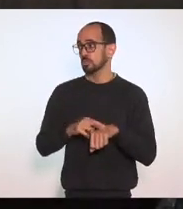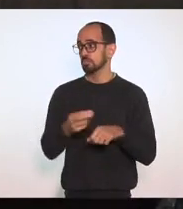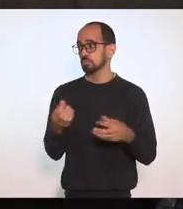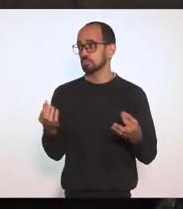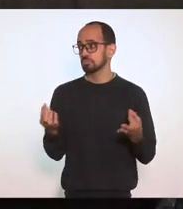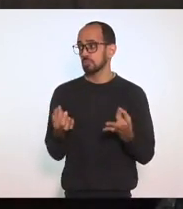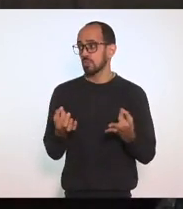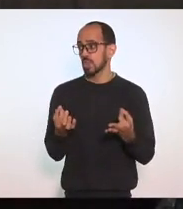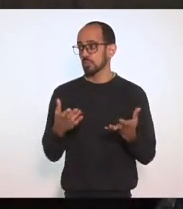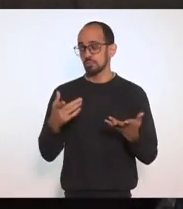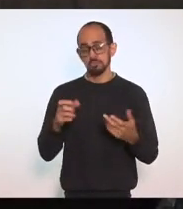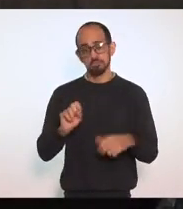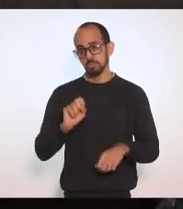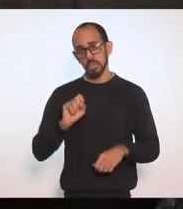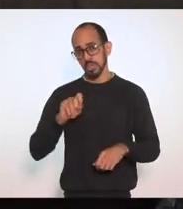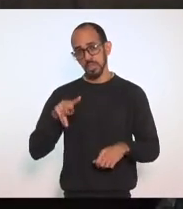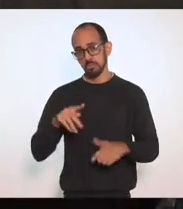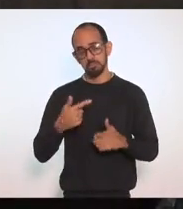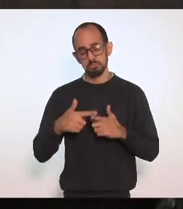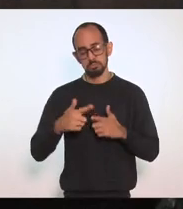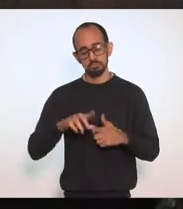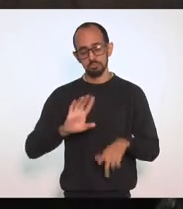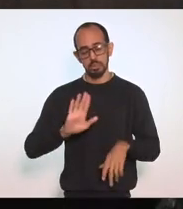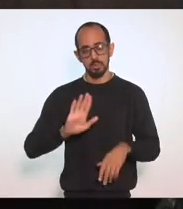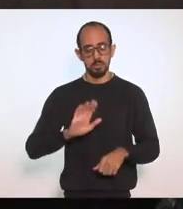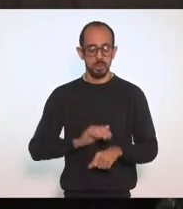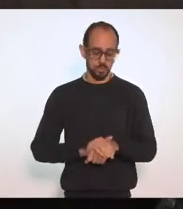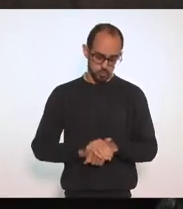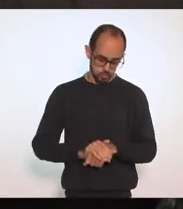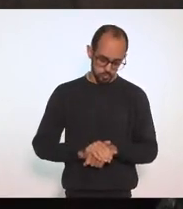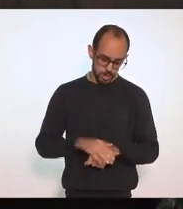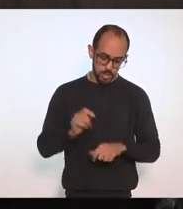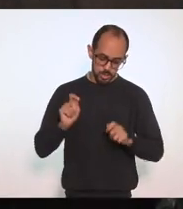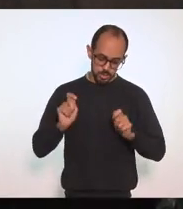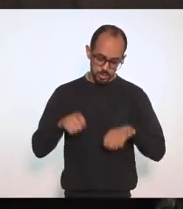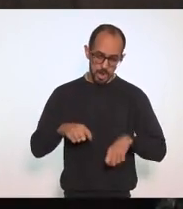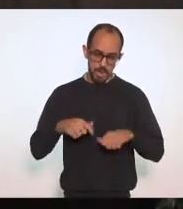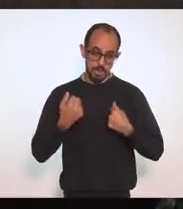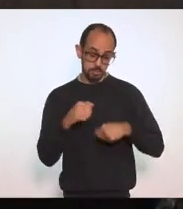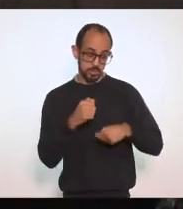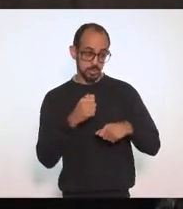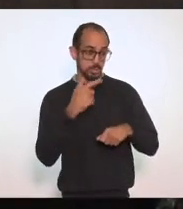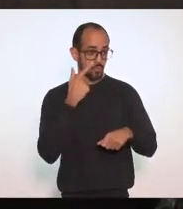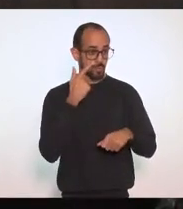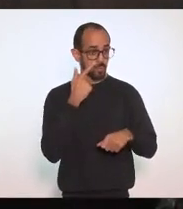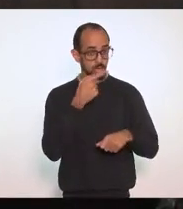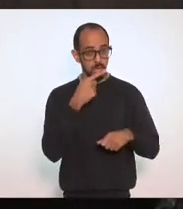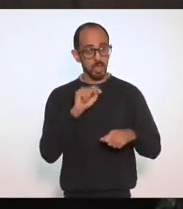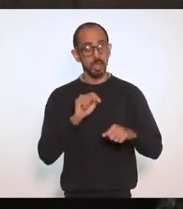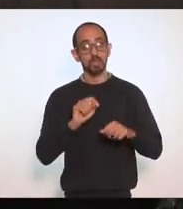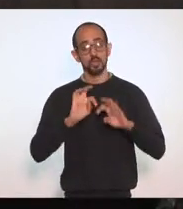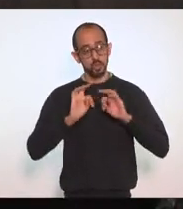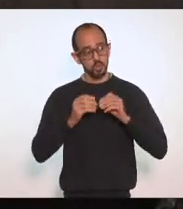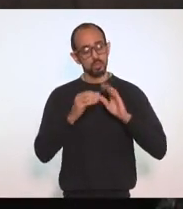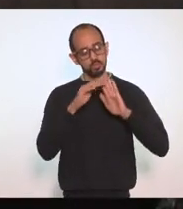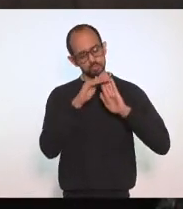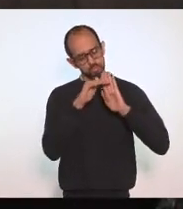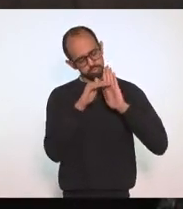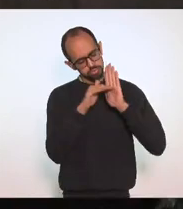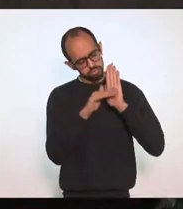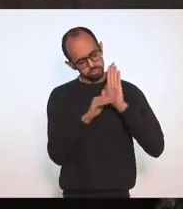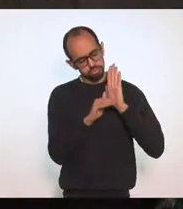Observadas Observada a imunização Dos profissionais Da educação Já aprovamos Lei aqui sobre isso Observado o cumprimento Dos protocolos